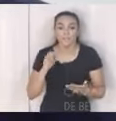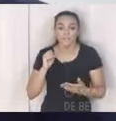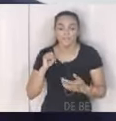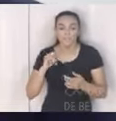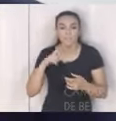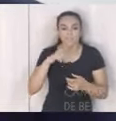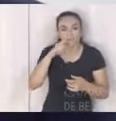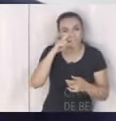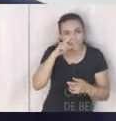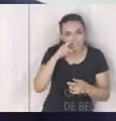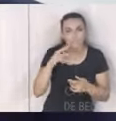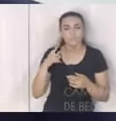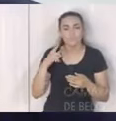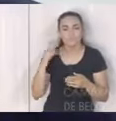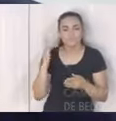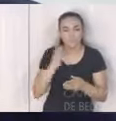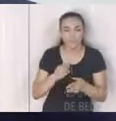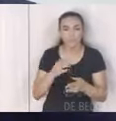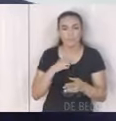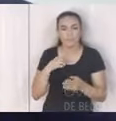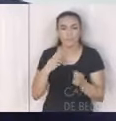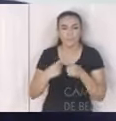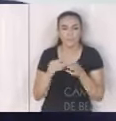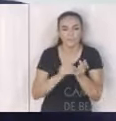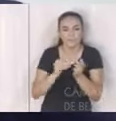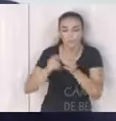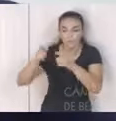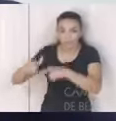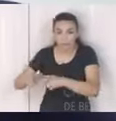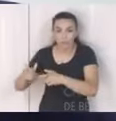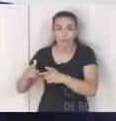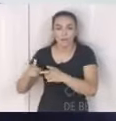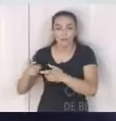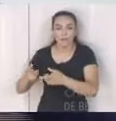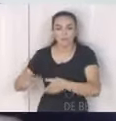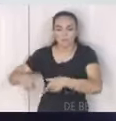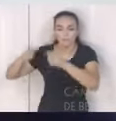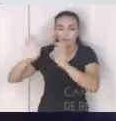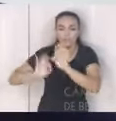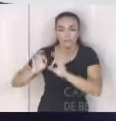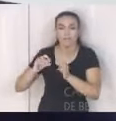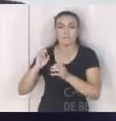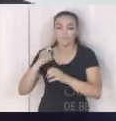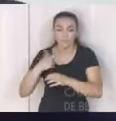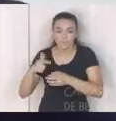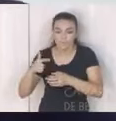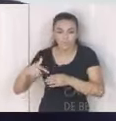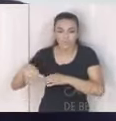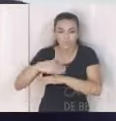risco tão diretamente associada a falta de infraestrutura né quanto menor a infraestrutura mais a chance